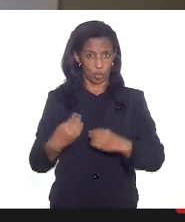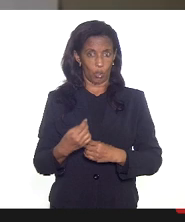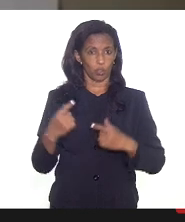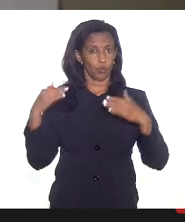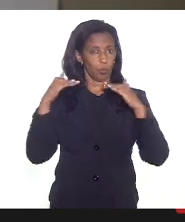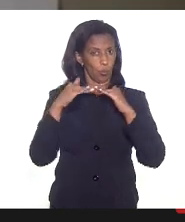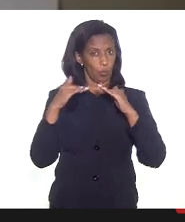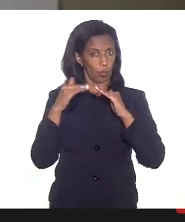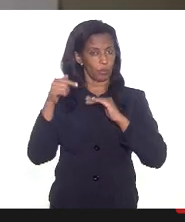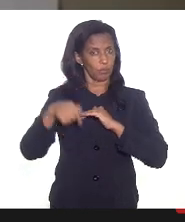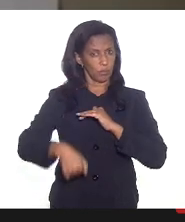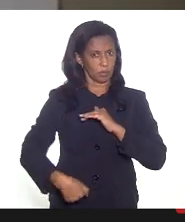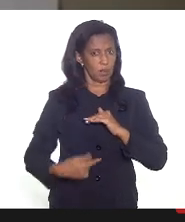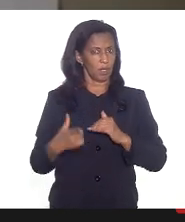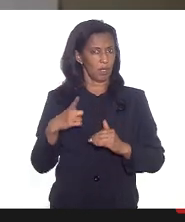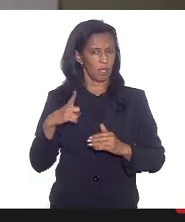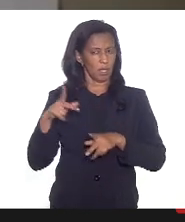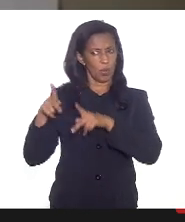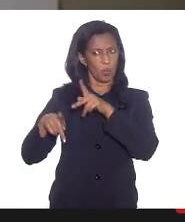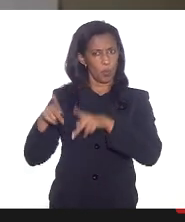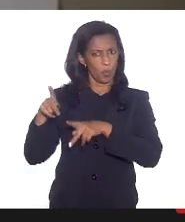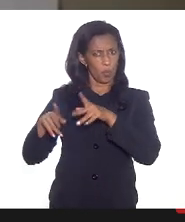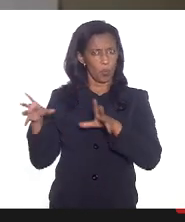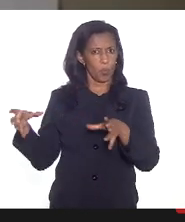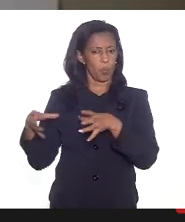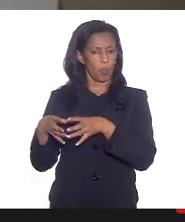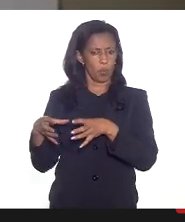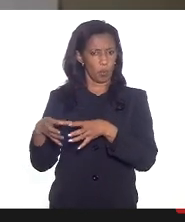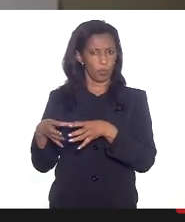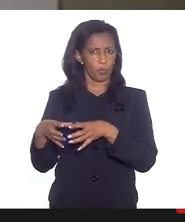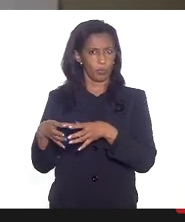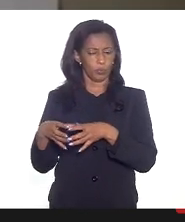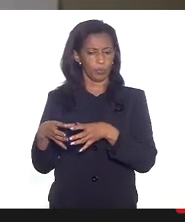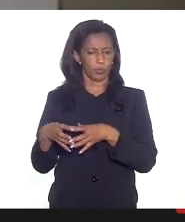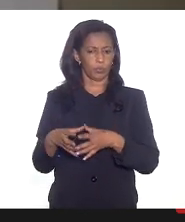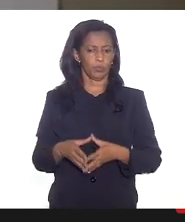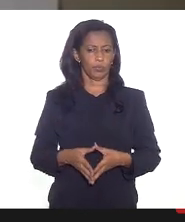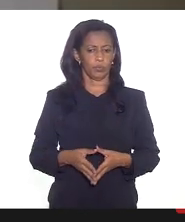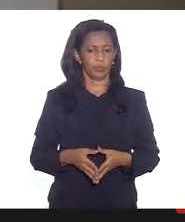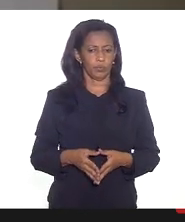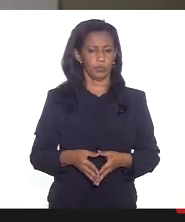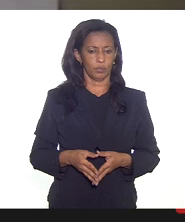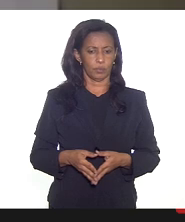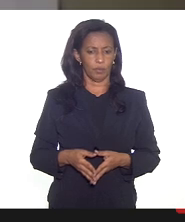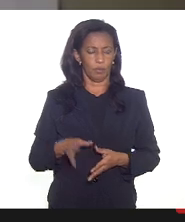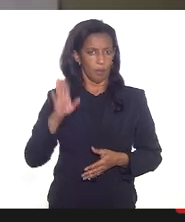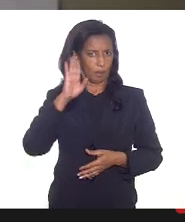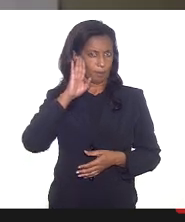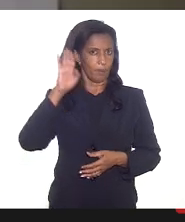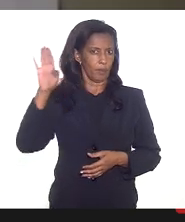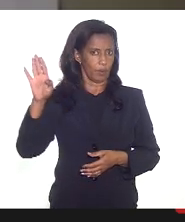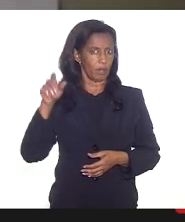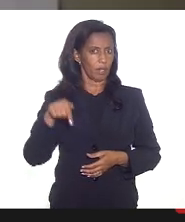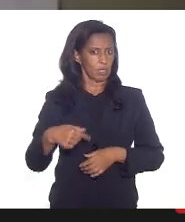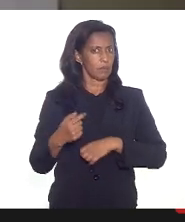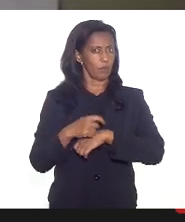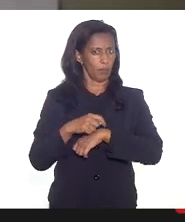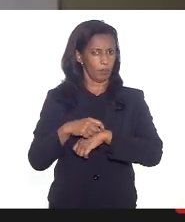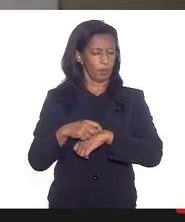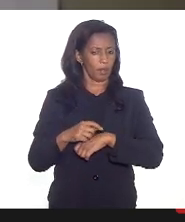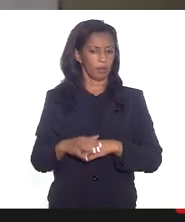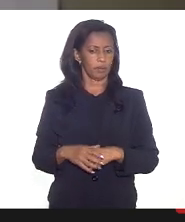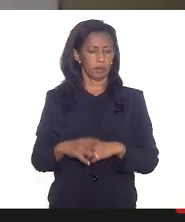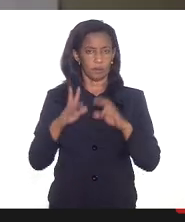concordamos aqui que é um público extremamente vamos dizer assim prioritário nesse momento